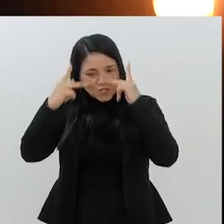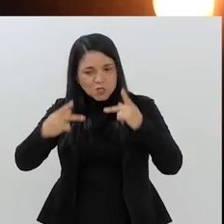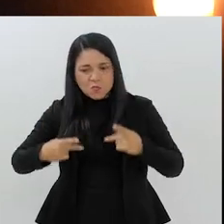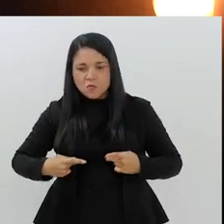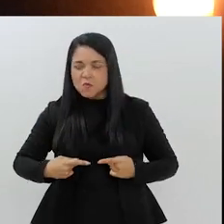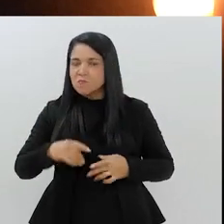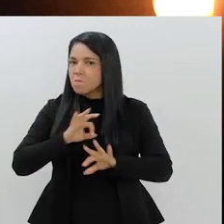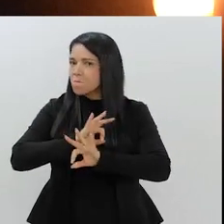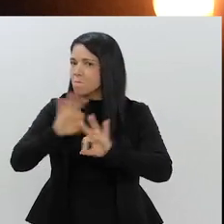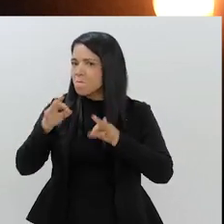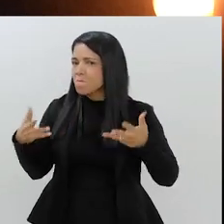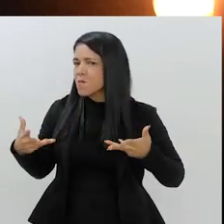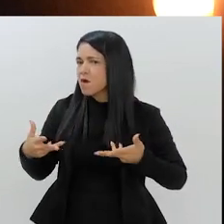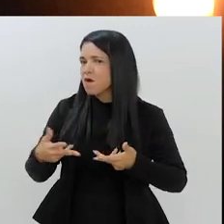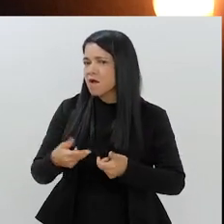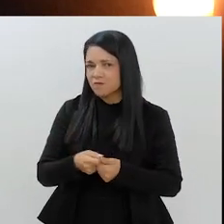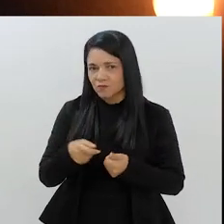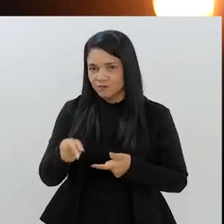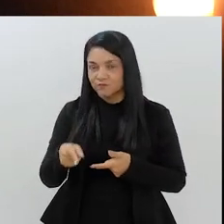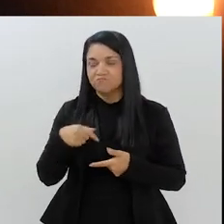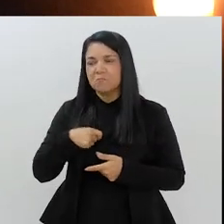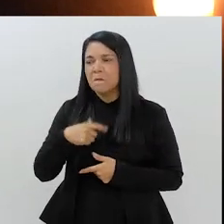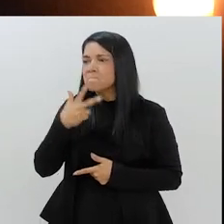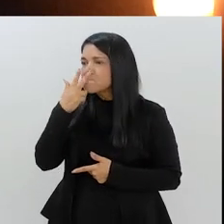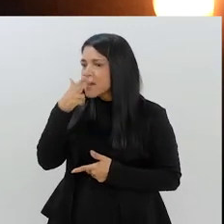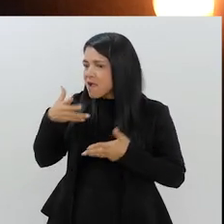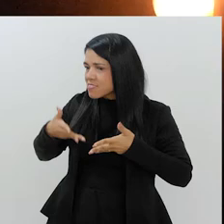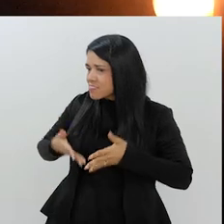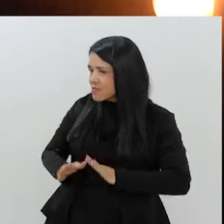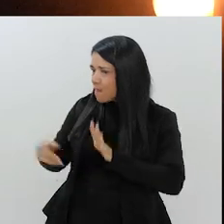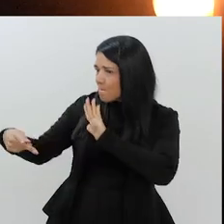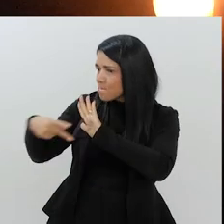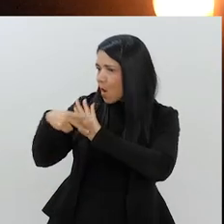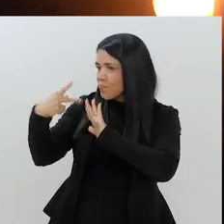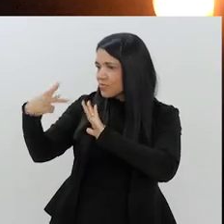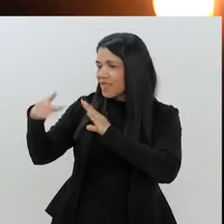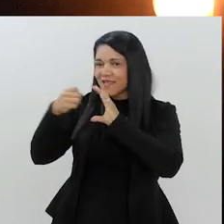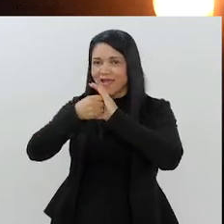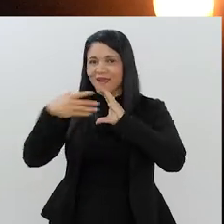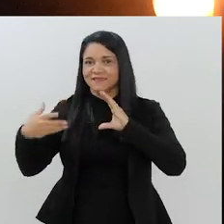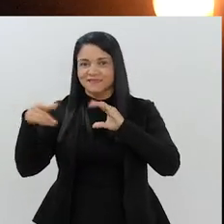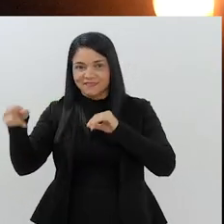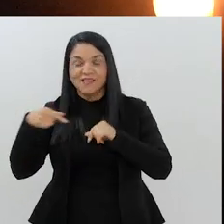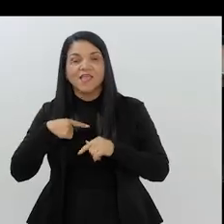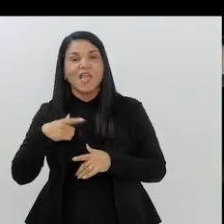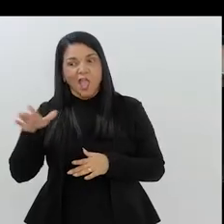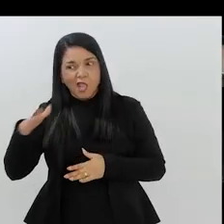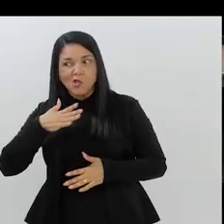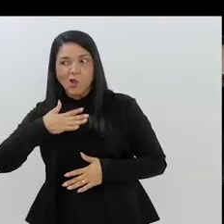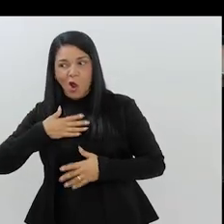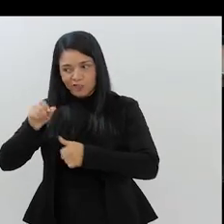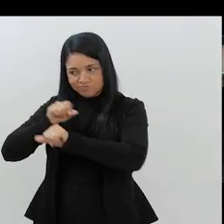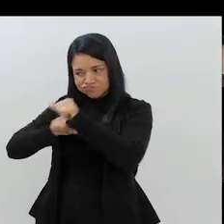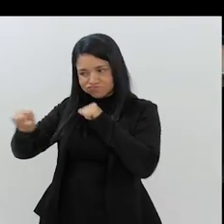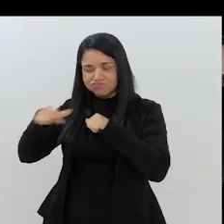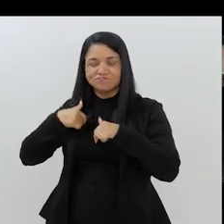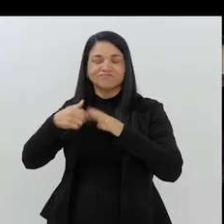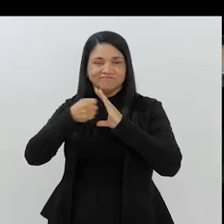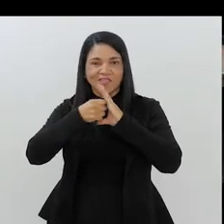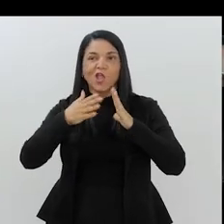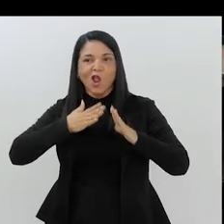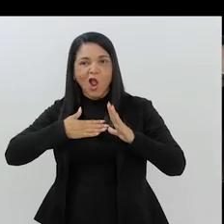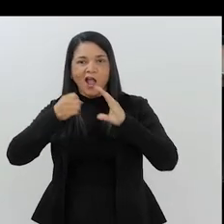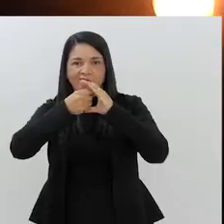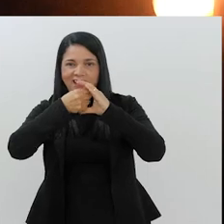pessoa, um ser humano muito bom. E ele parece que nasceu para isso. Ao contrário de mim, ele gosta muito de rede